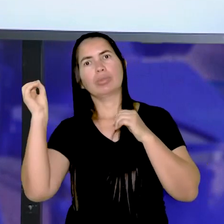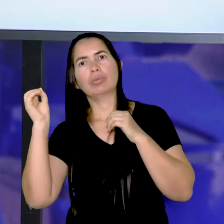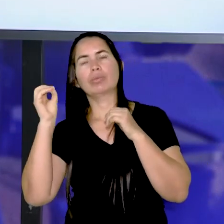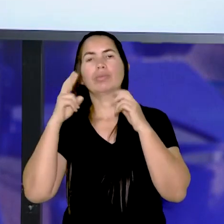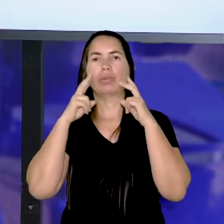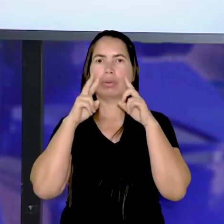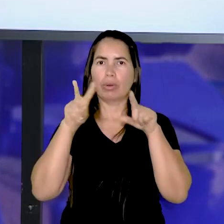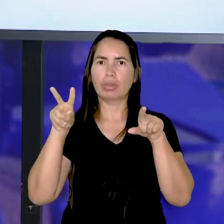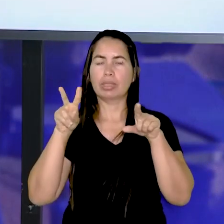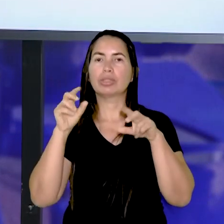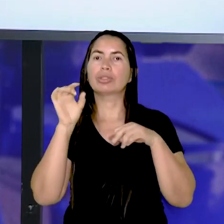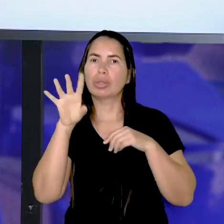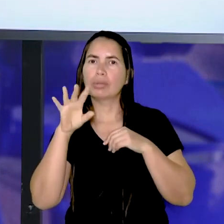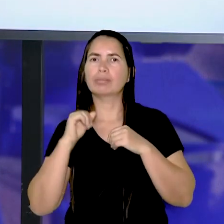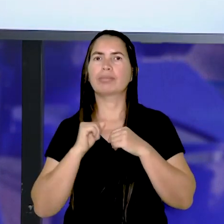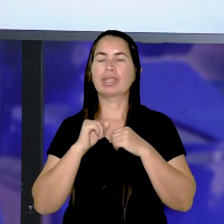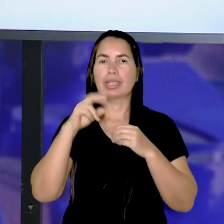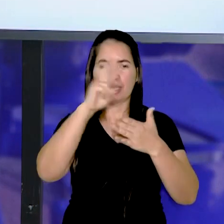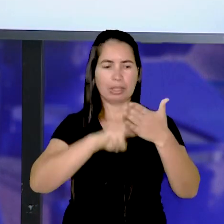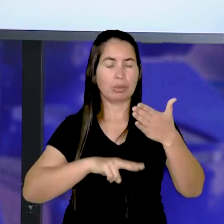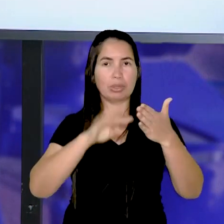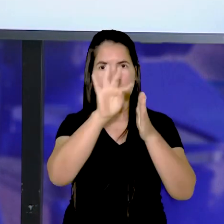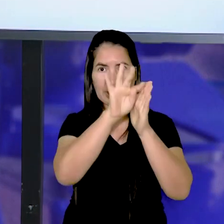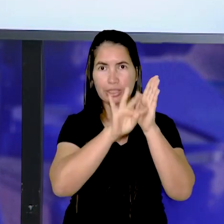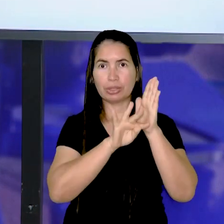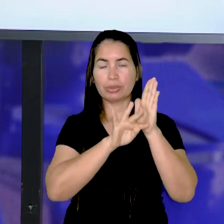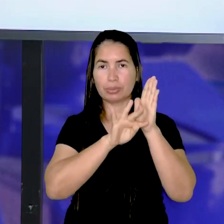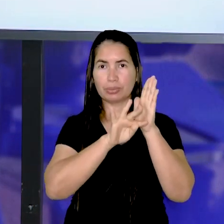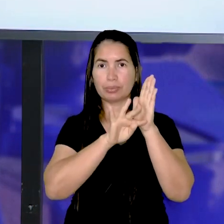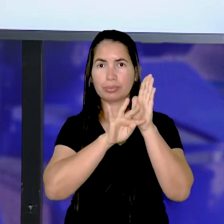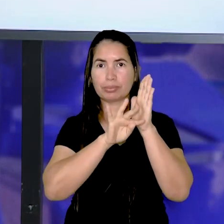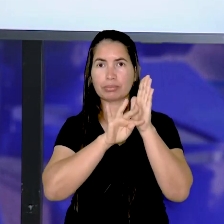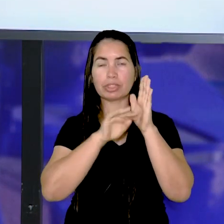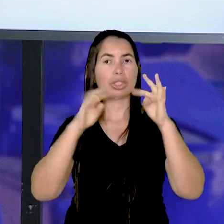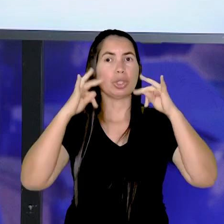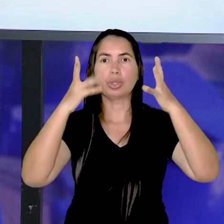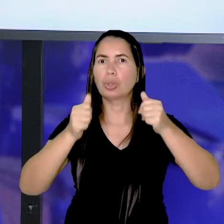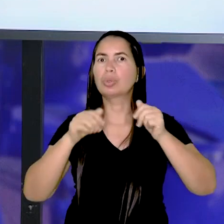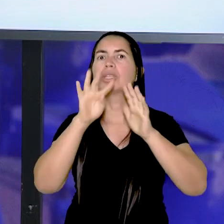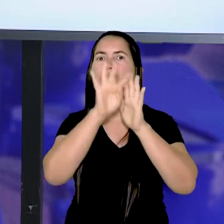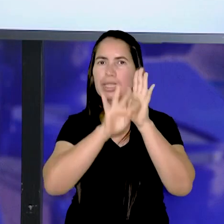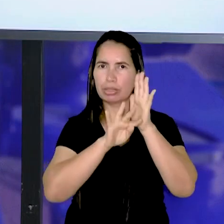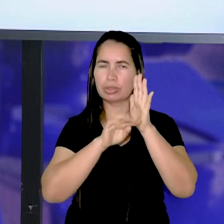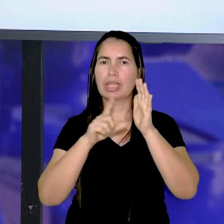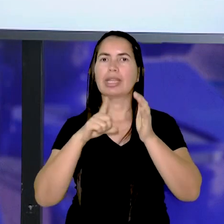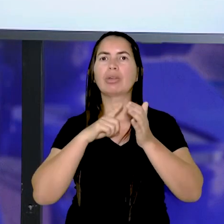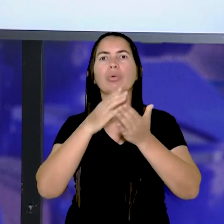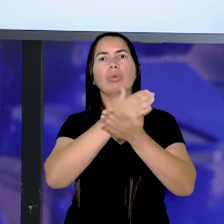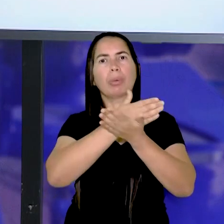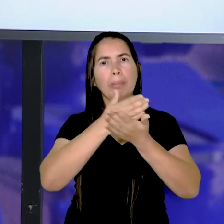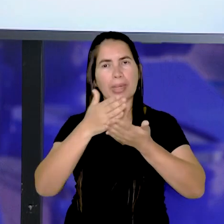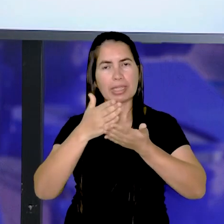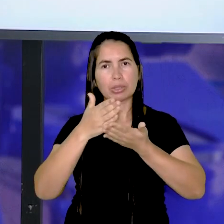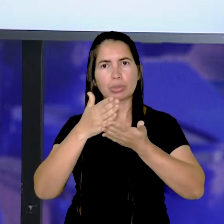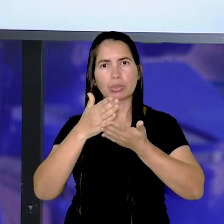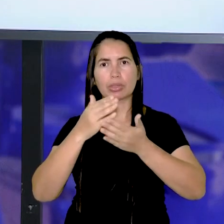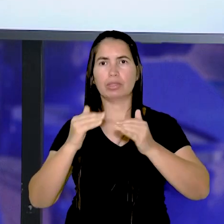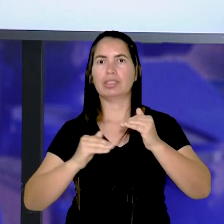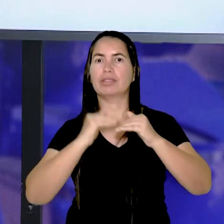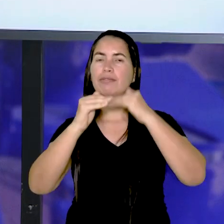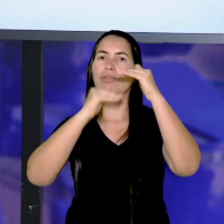Vejam só, gente. Então, vocês viram que na leitura desse texto, todo texto, ele tem um início, ele tem o